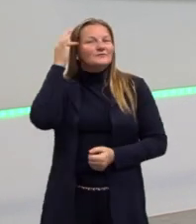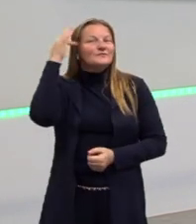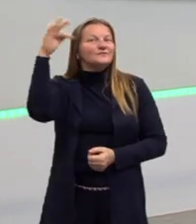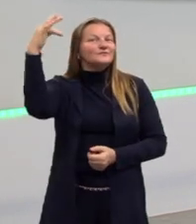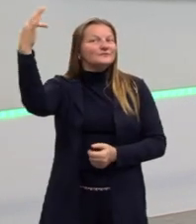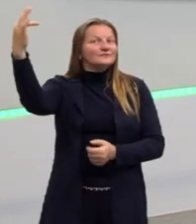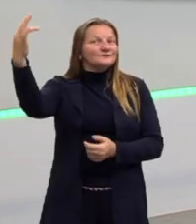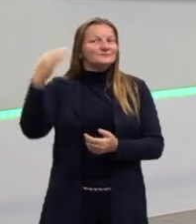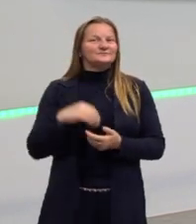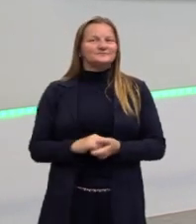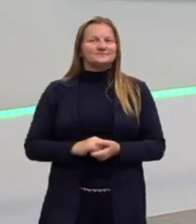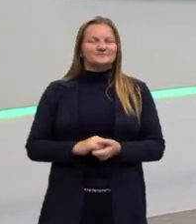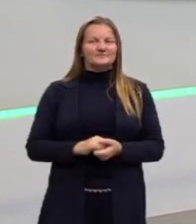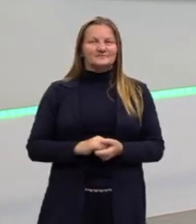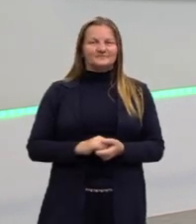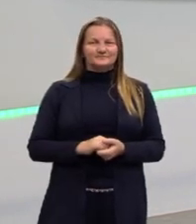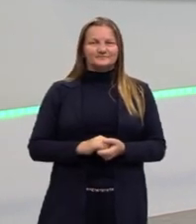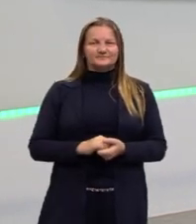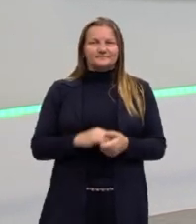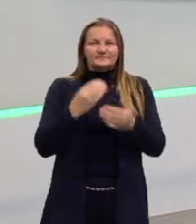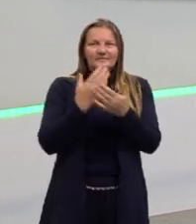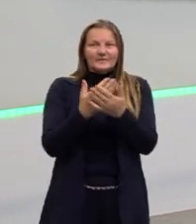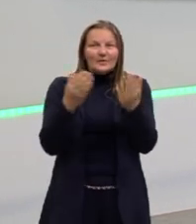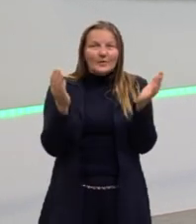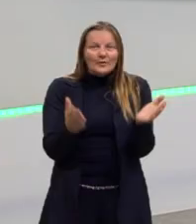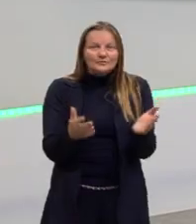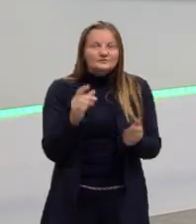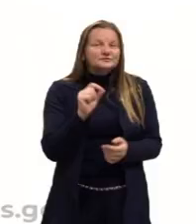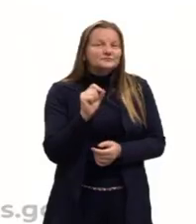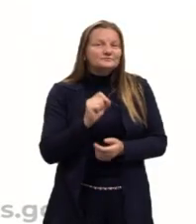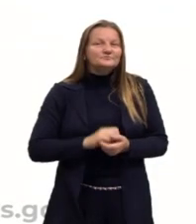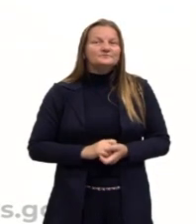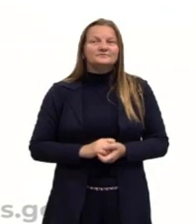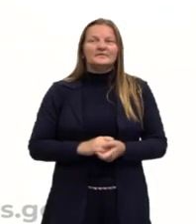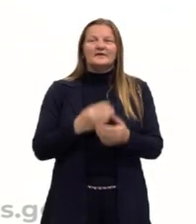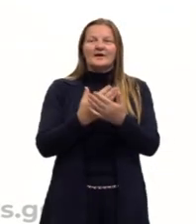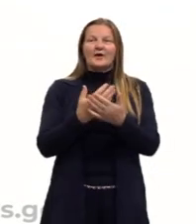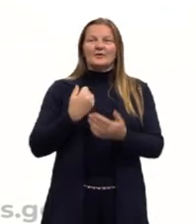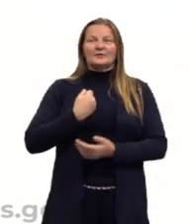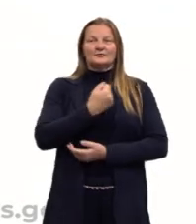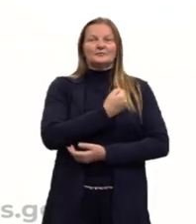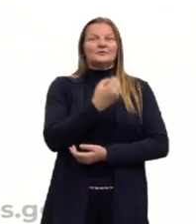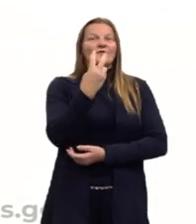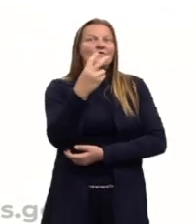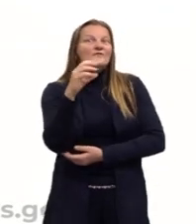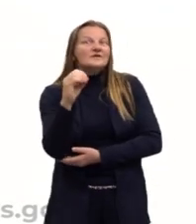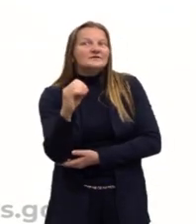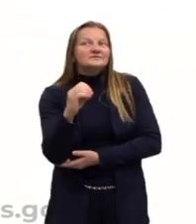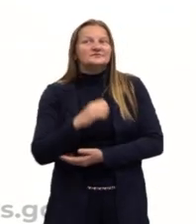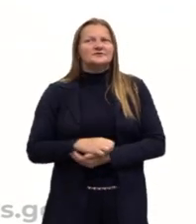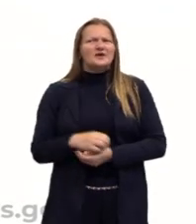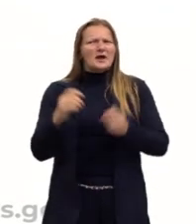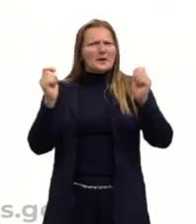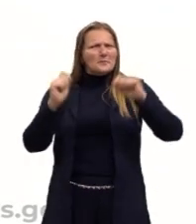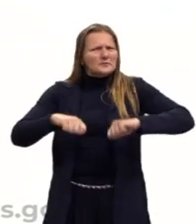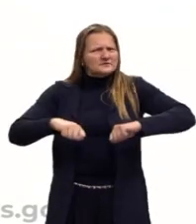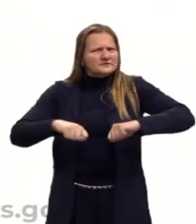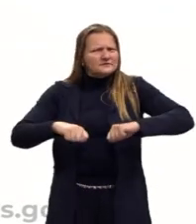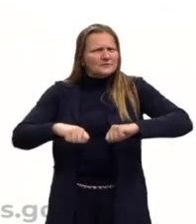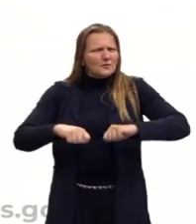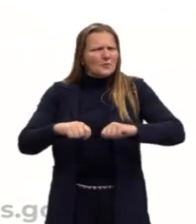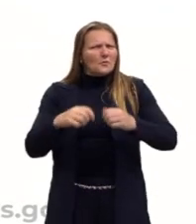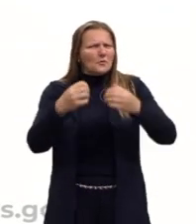filosofia e a aula de hoje é a nossa aula já de número 20, é possível